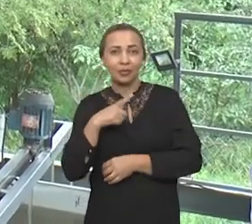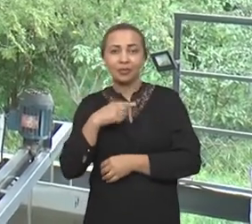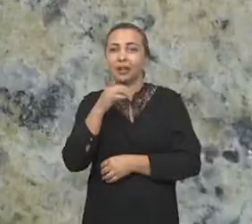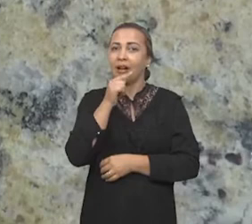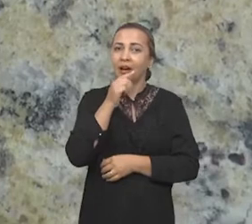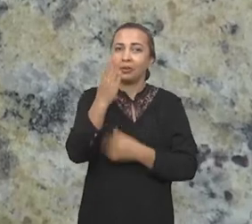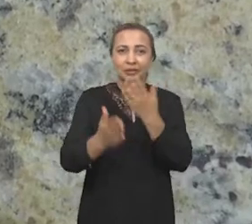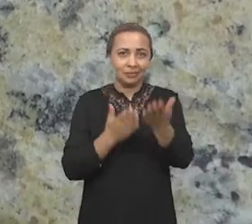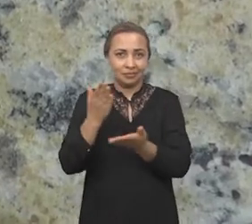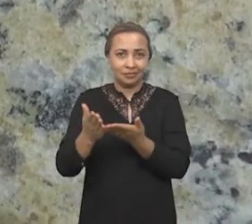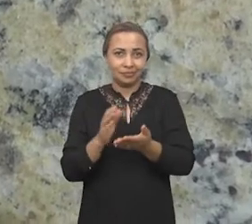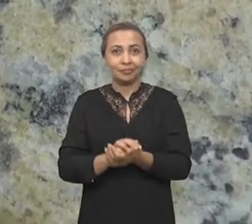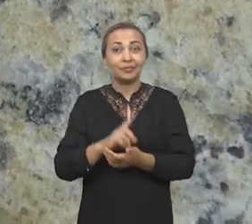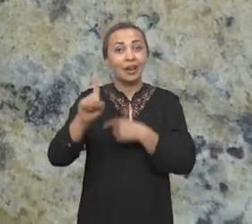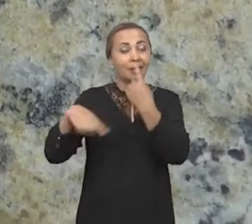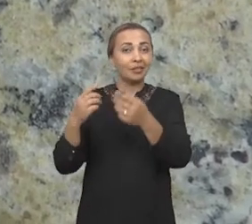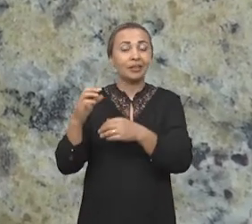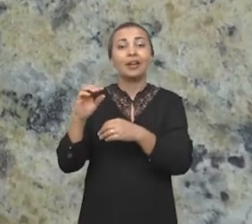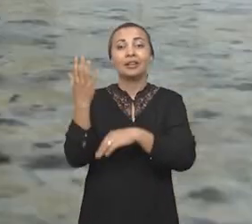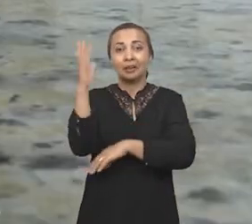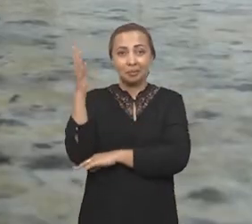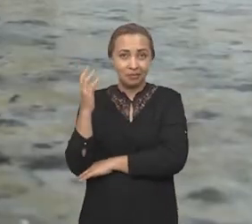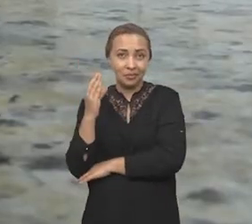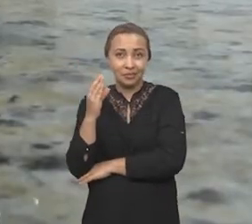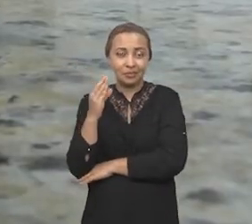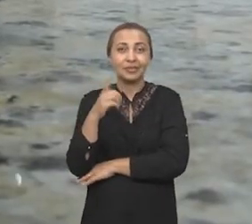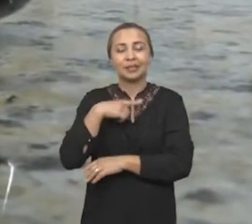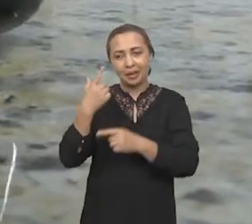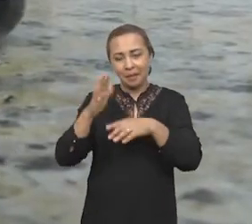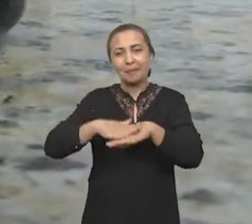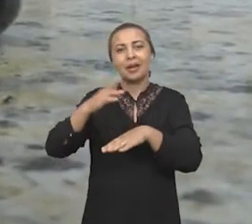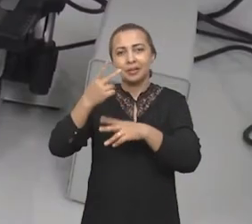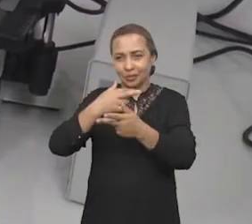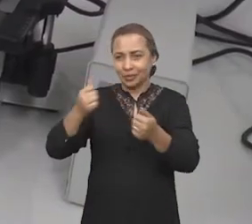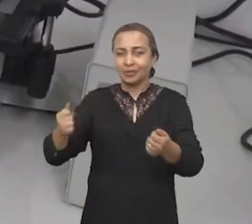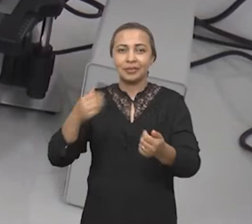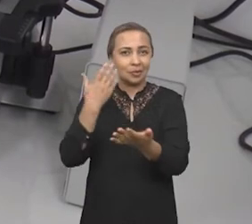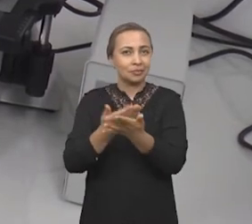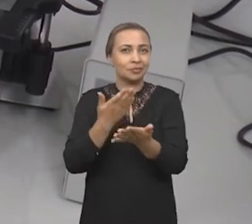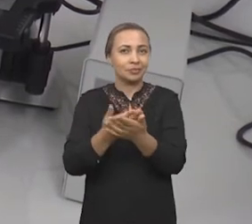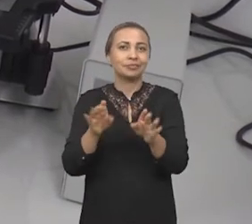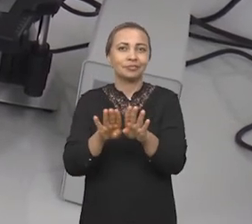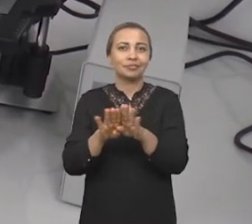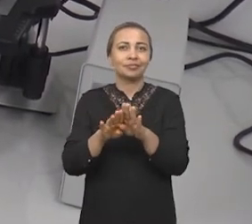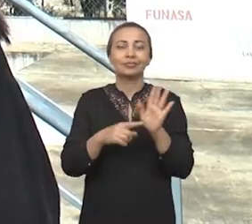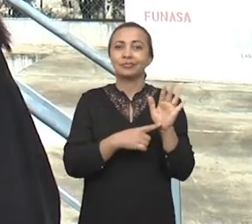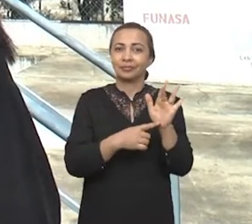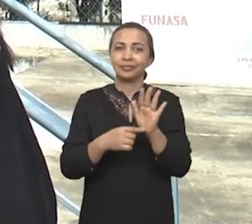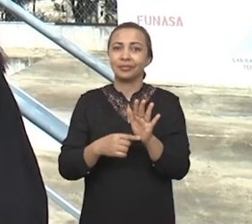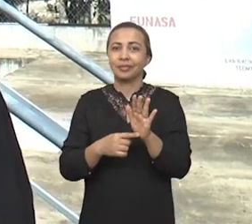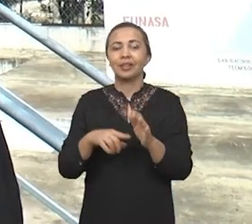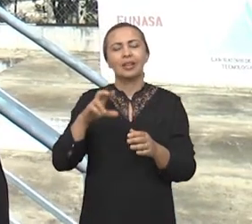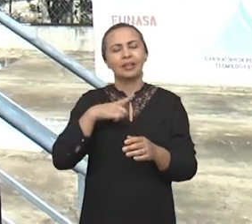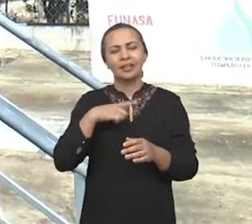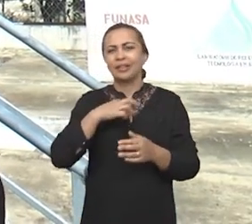tratada. Além da jurema preta, outras plantas típicas da caatinga estão sendo estudadas na UEPB. Nós